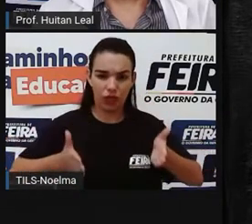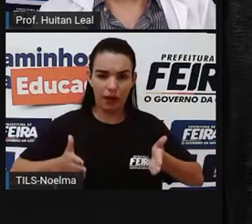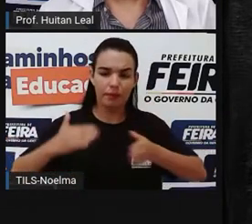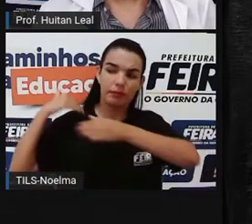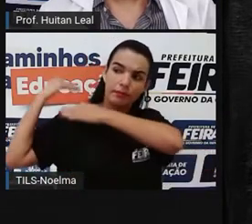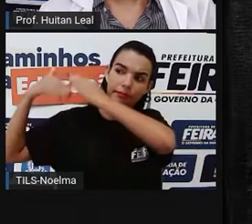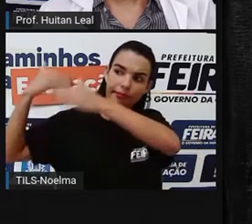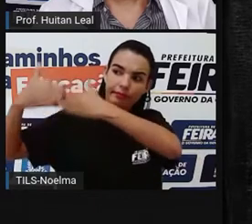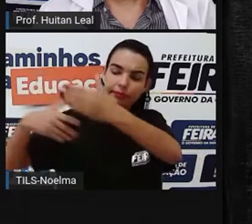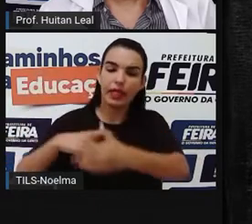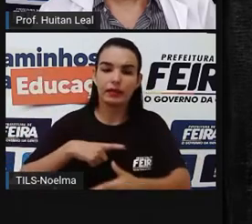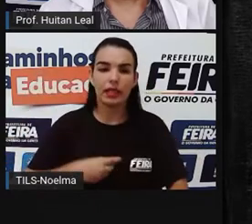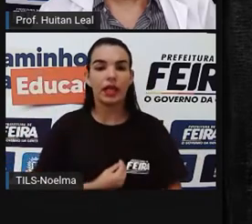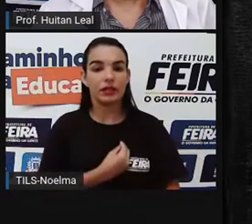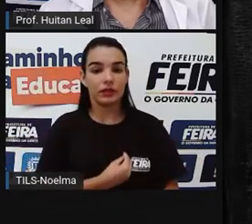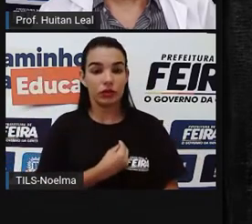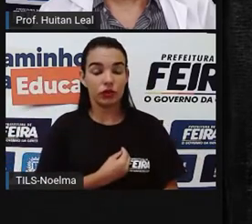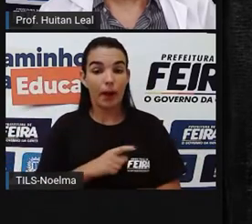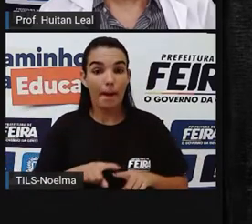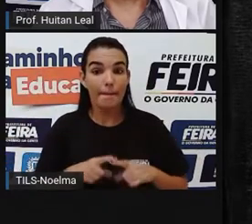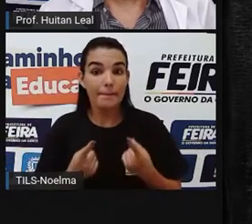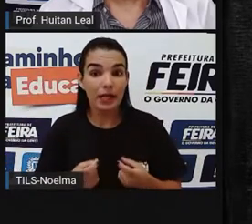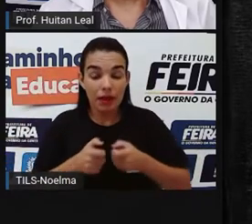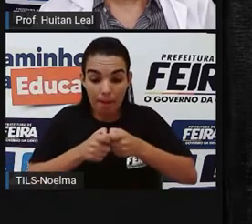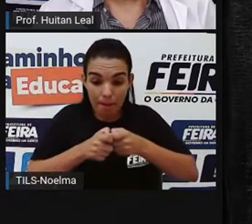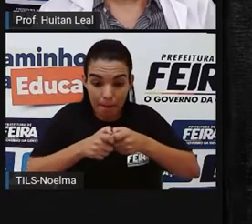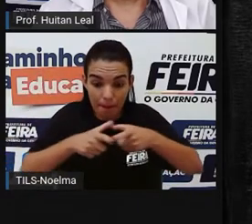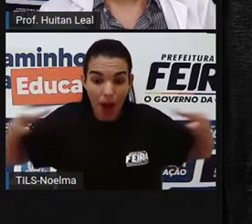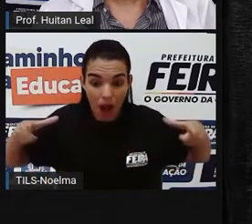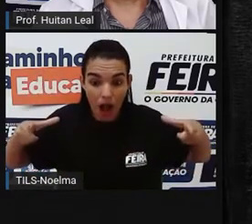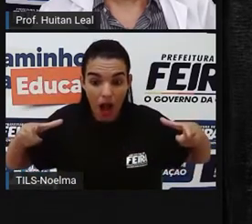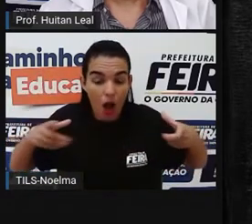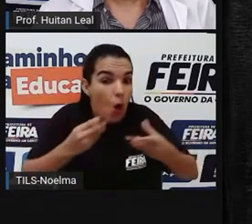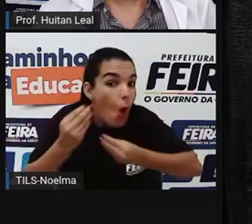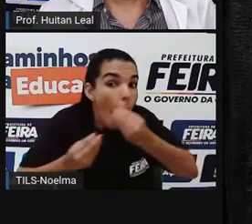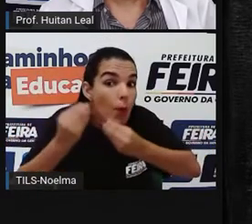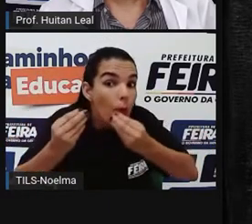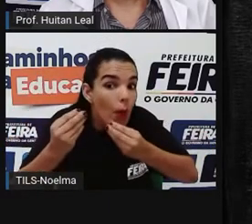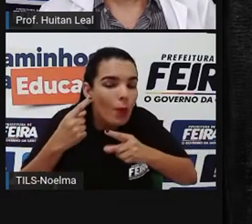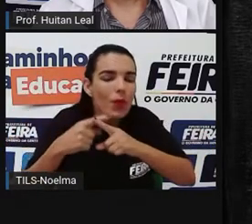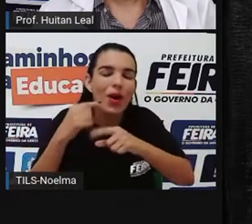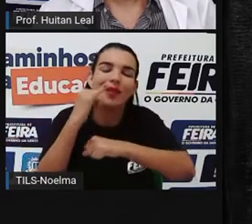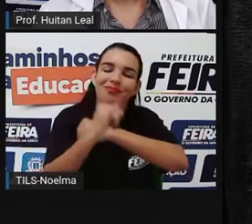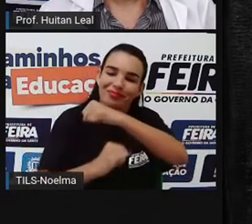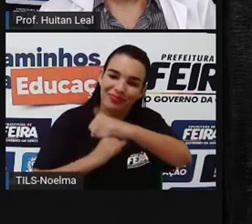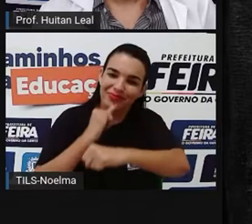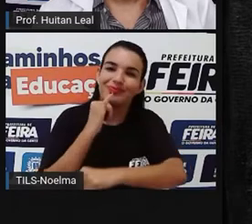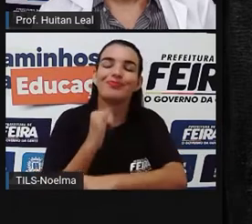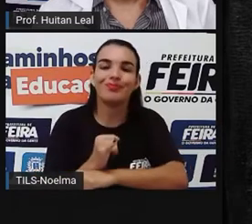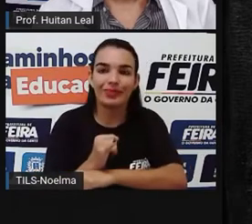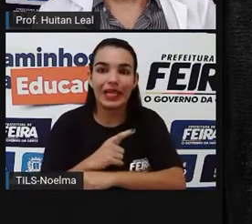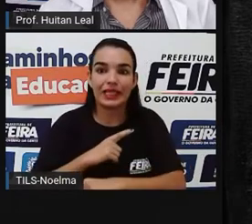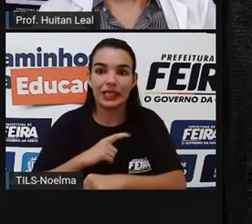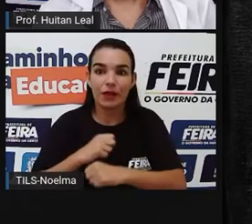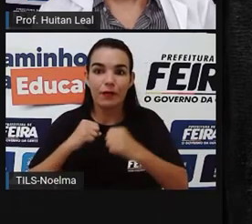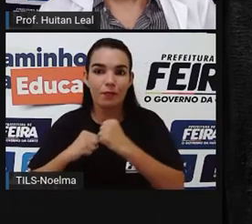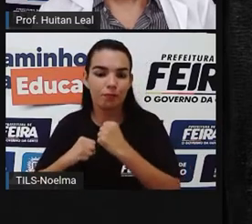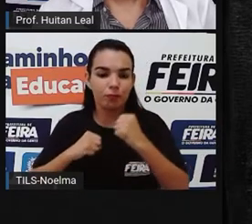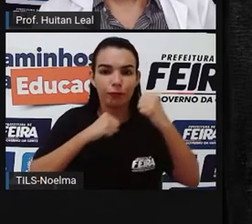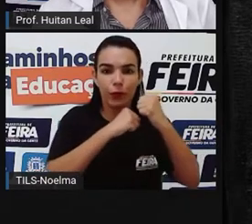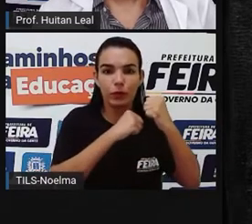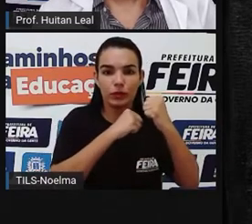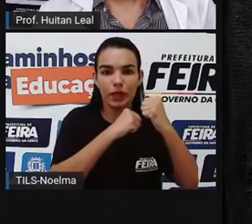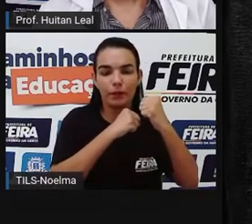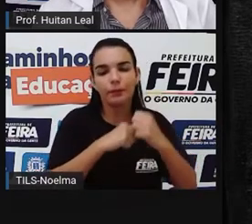Mas, com o advento das redes sociais, isso cresceu. Isso se proliferou com mais força. E o termo